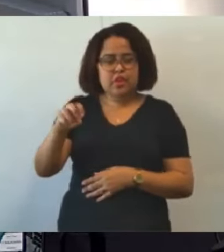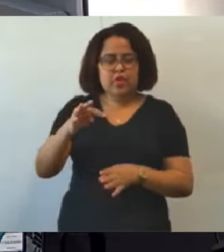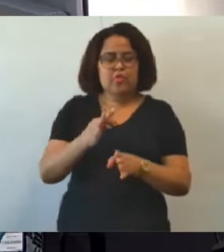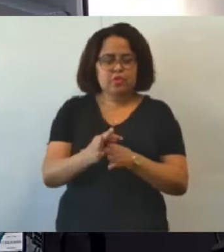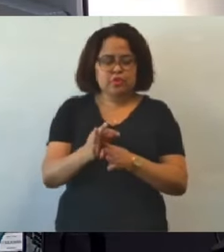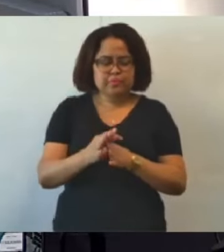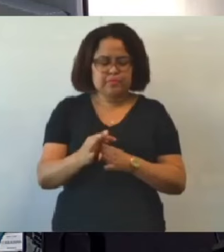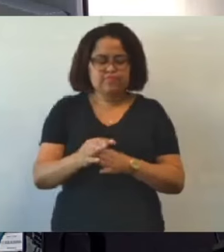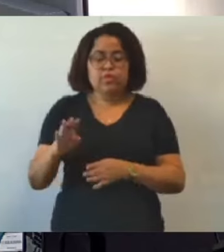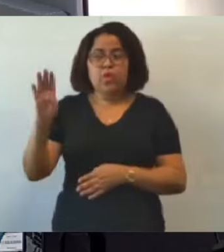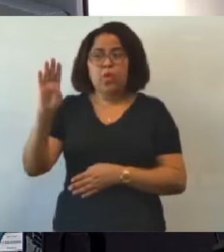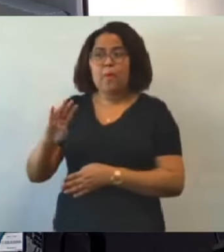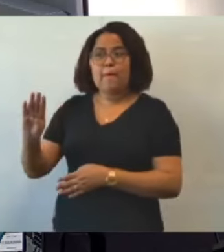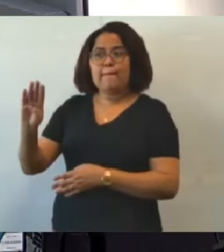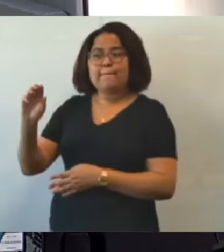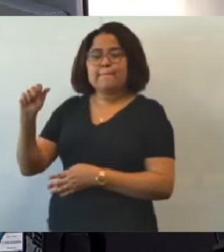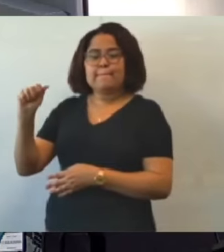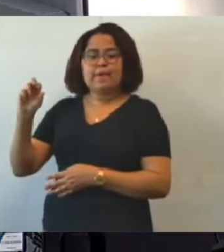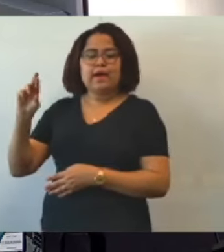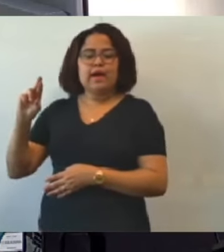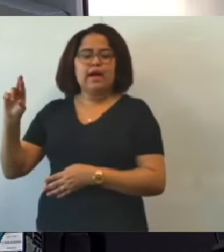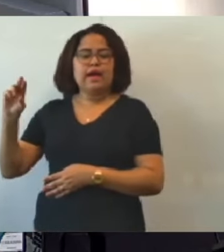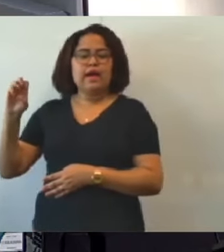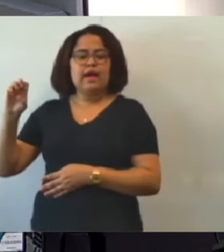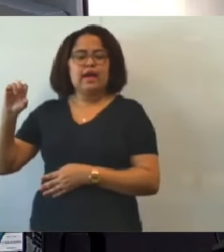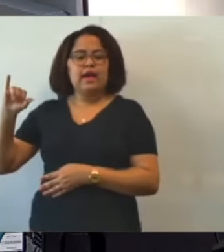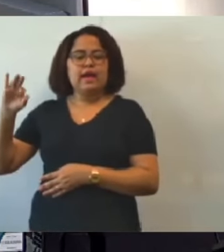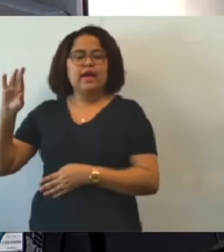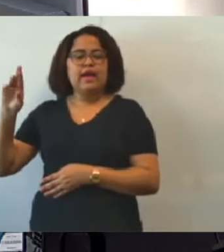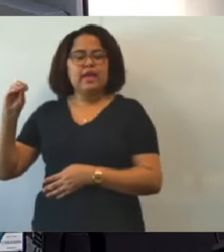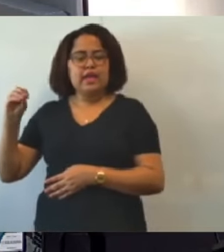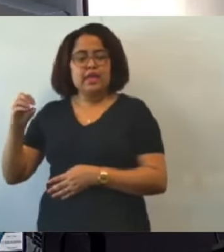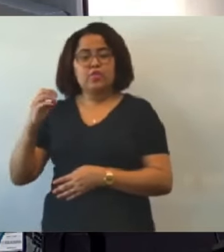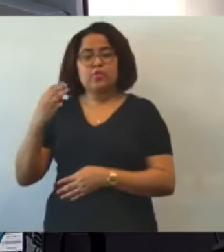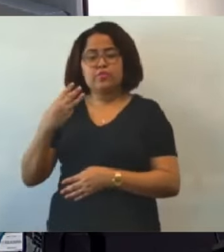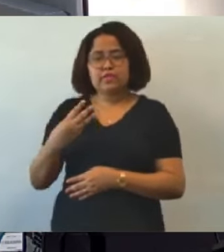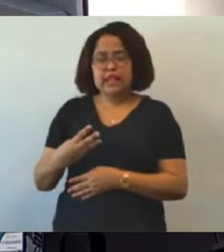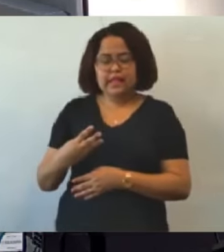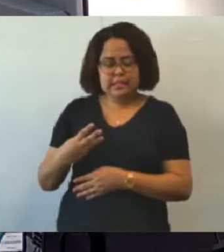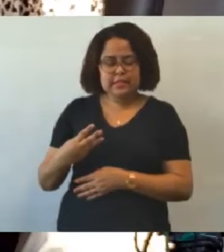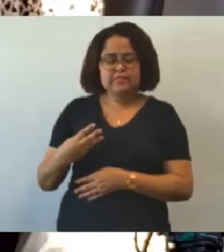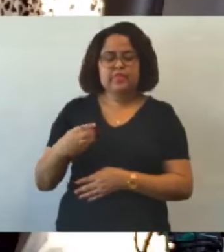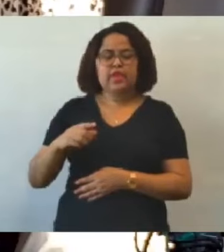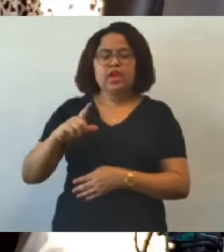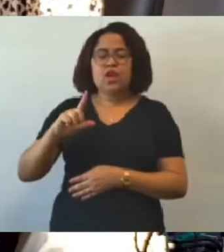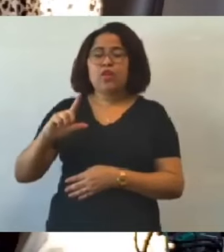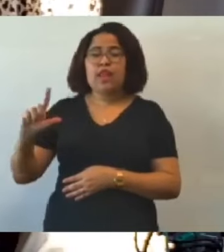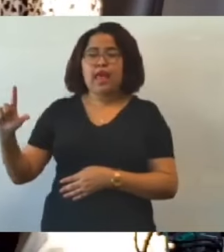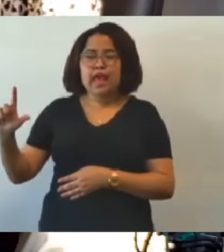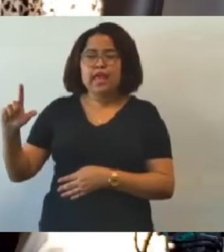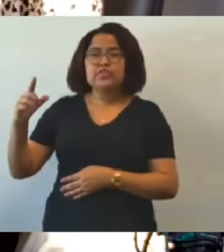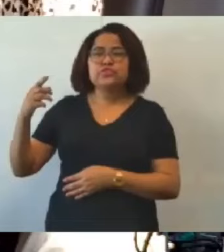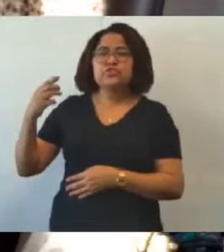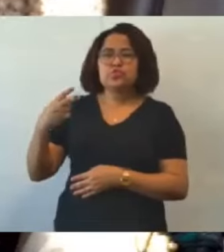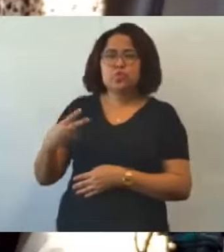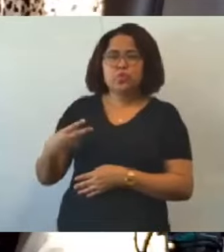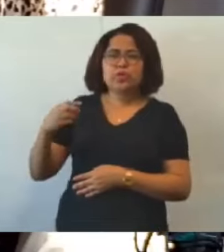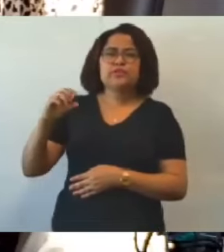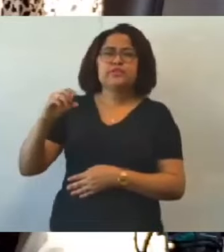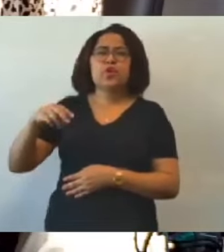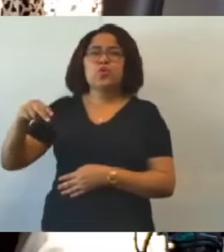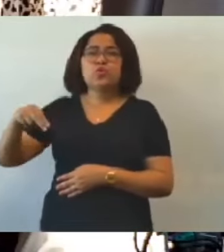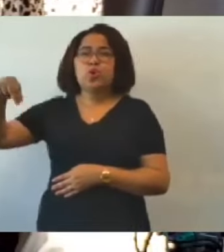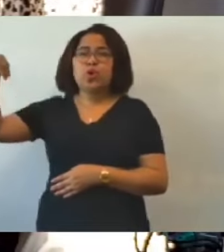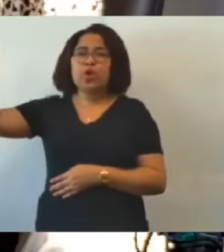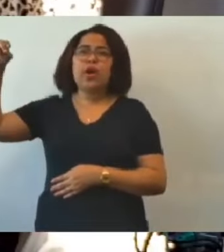três conselhos tutelares, Centro-Sul, três conselhos tutelares, Leste 2, Nordeste 3, Noroeste